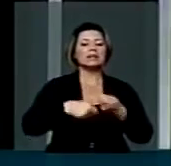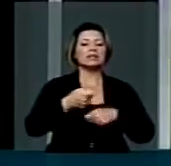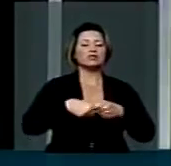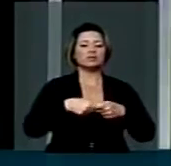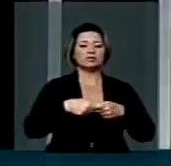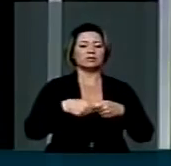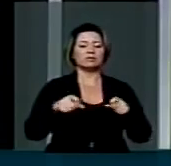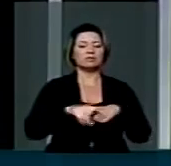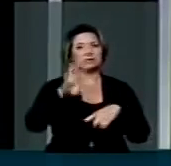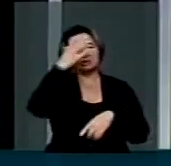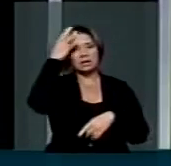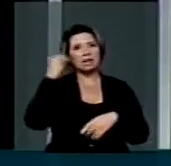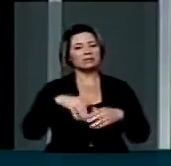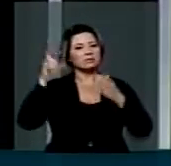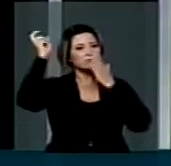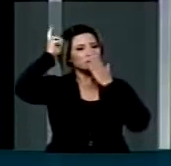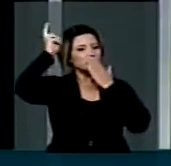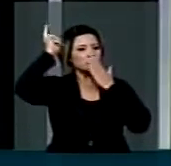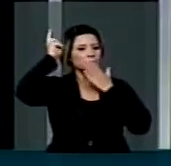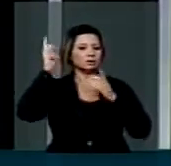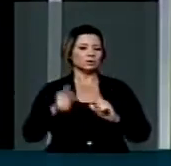posse, não se troca por dinheiro.